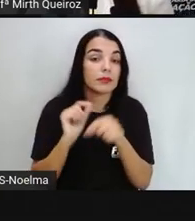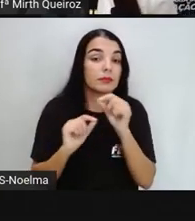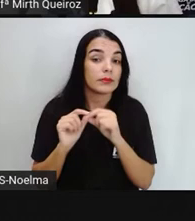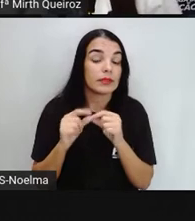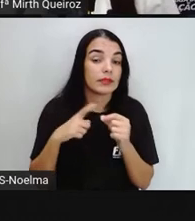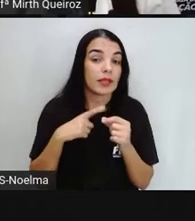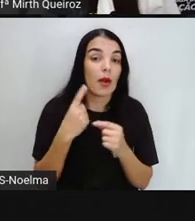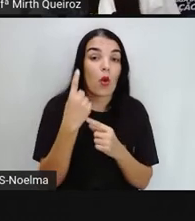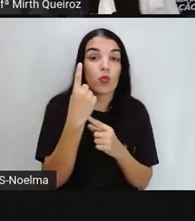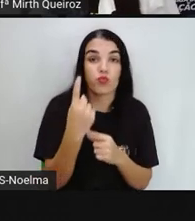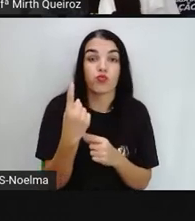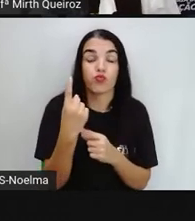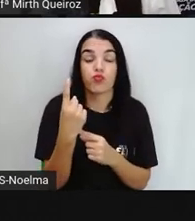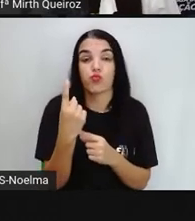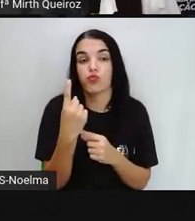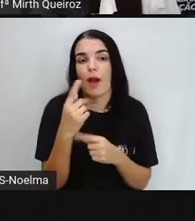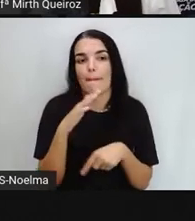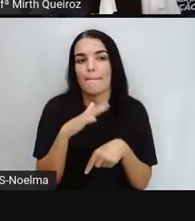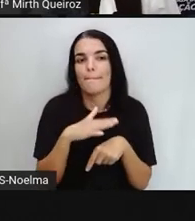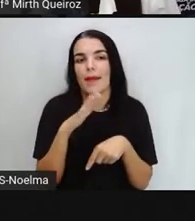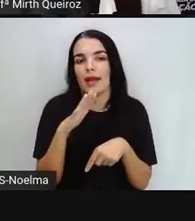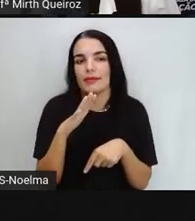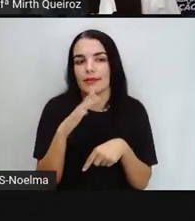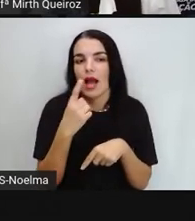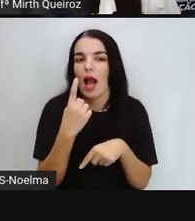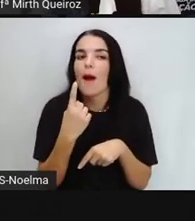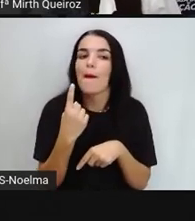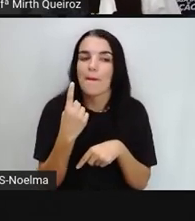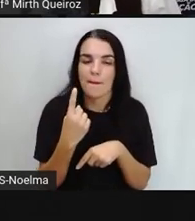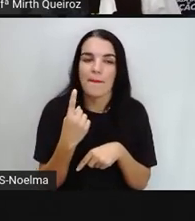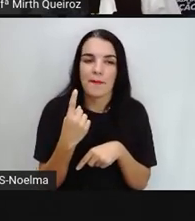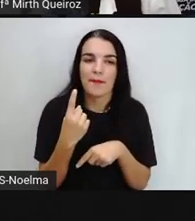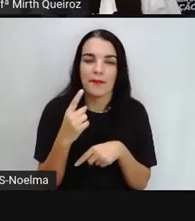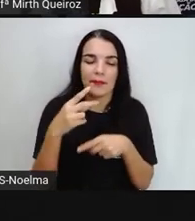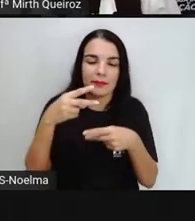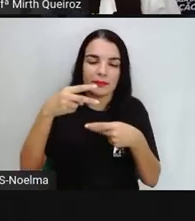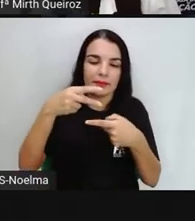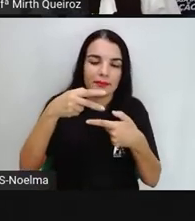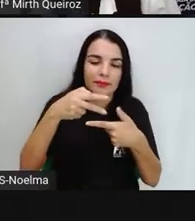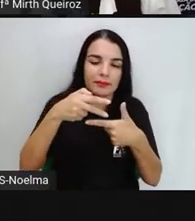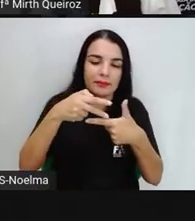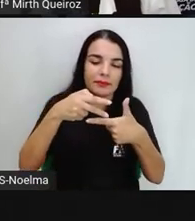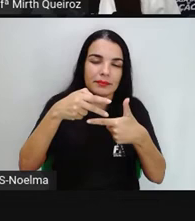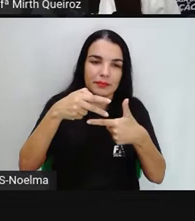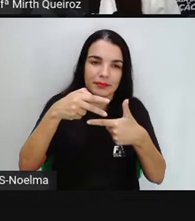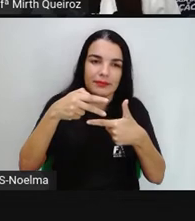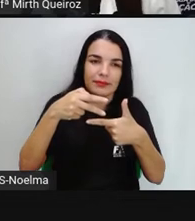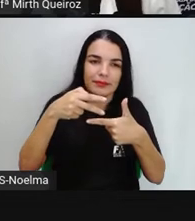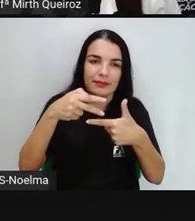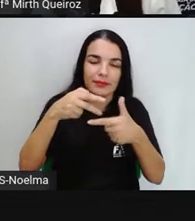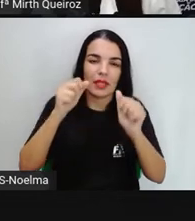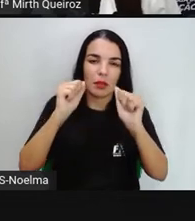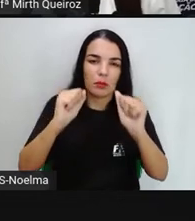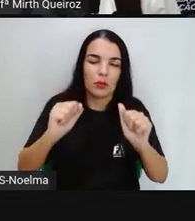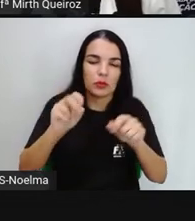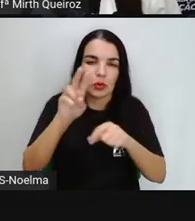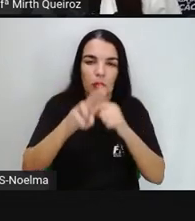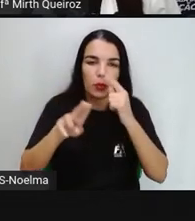tem mais de um tangrã, né? Foi disponibilizado para que essa criança fizessem esse